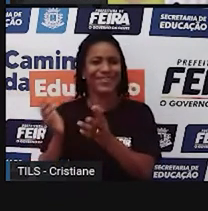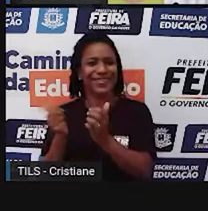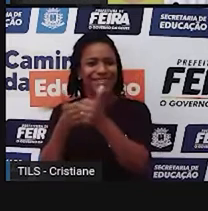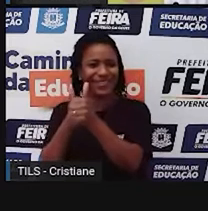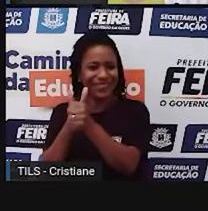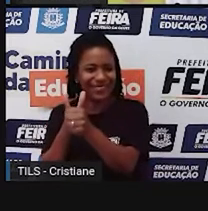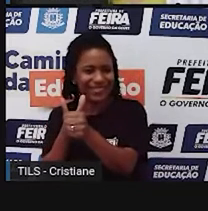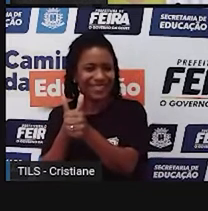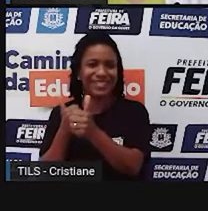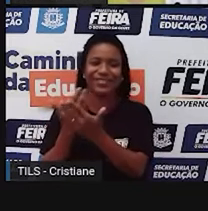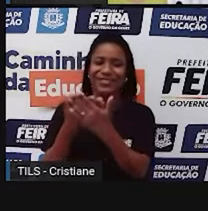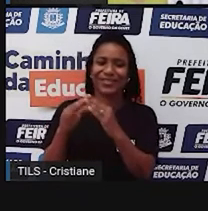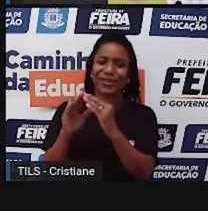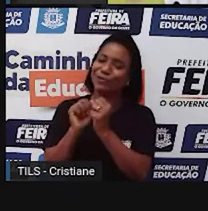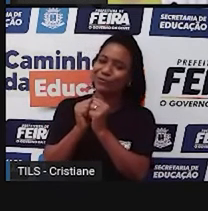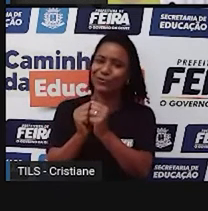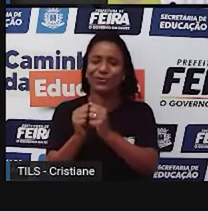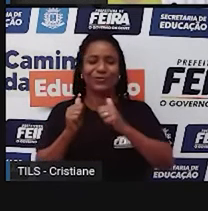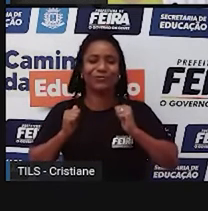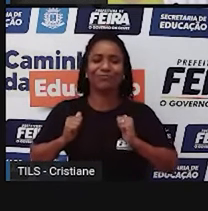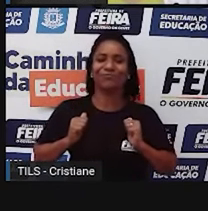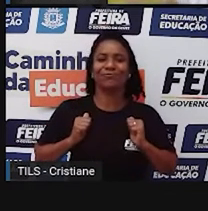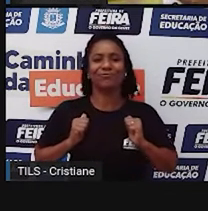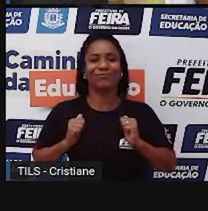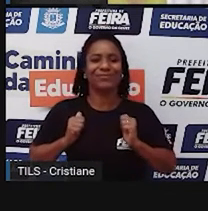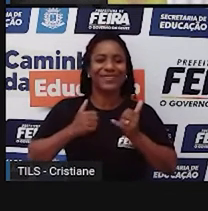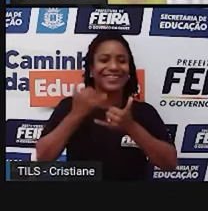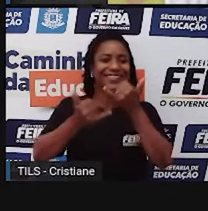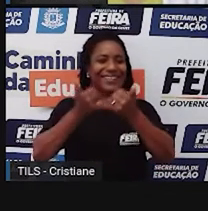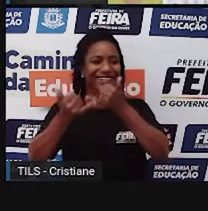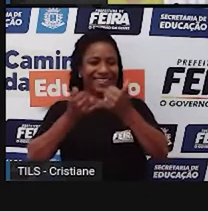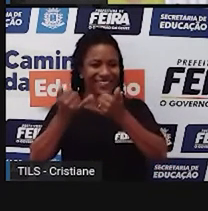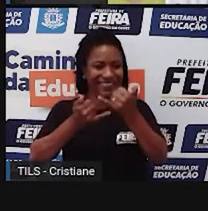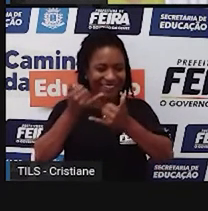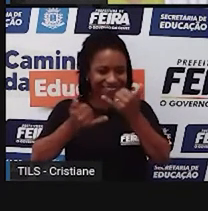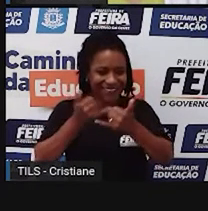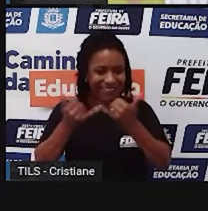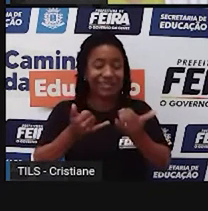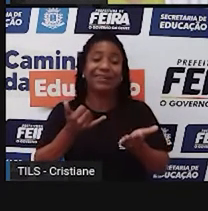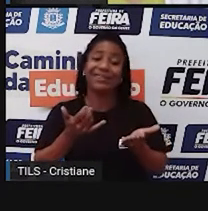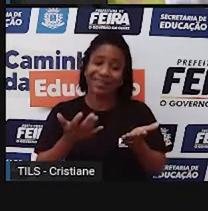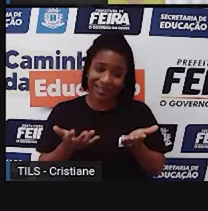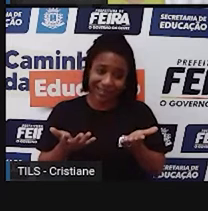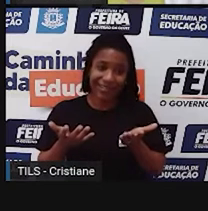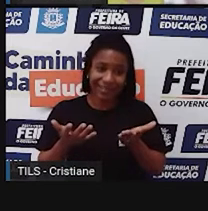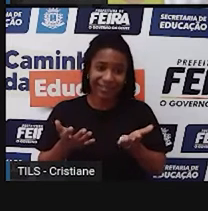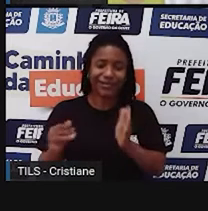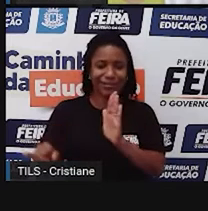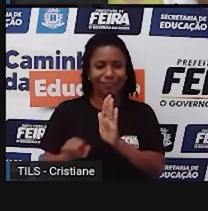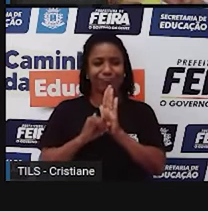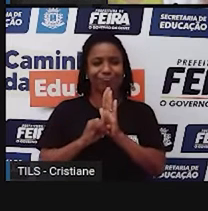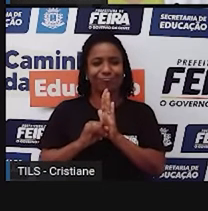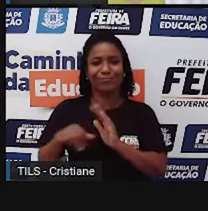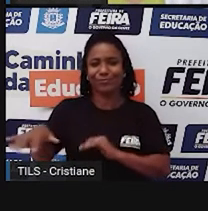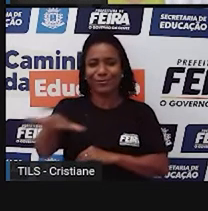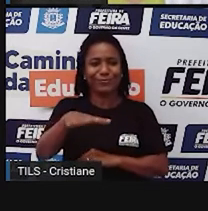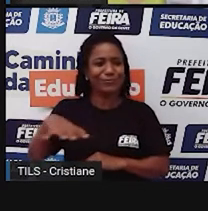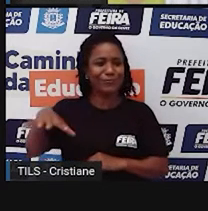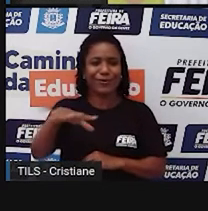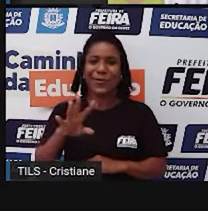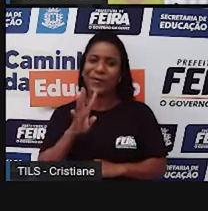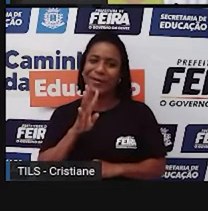junto, brinca na rua junto, você cria aquela identidade ali, não importando, né,